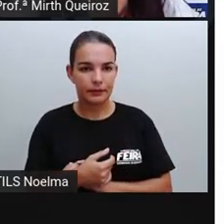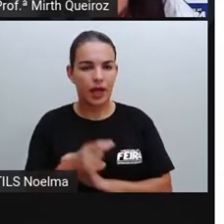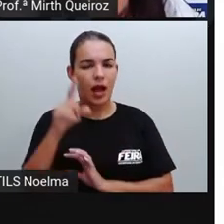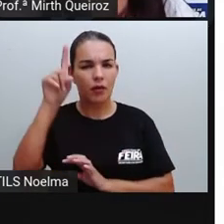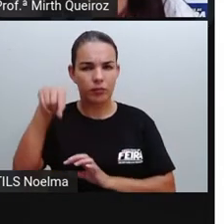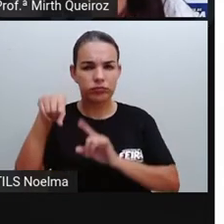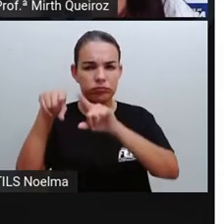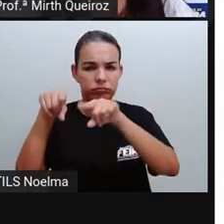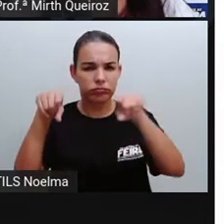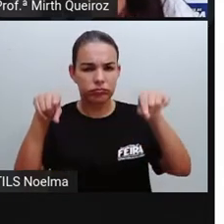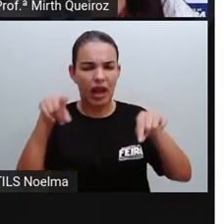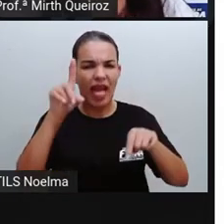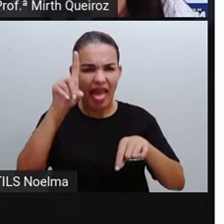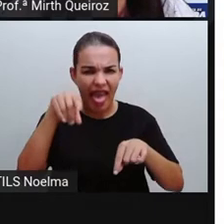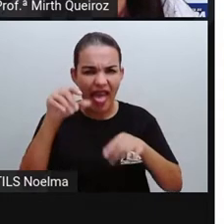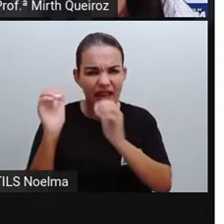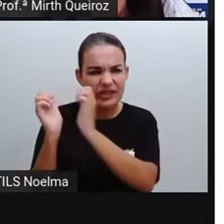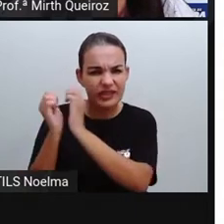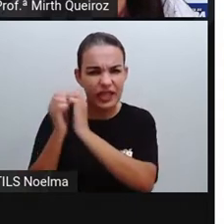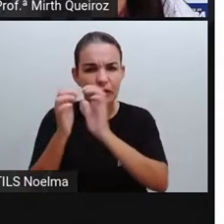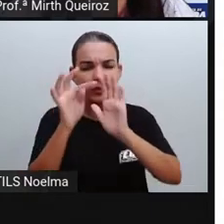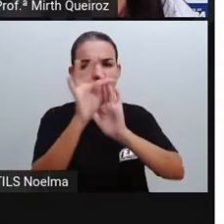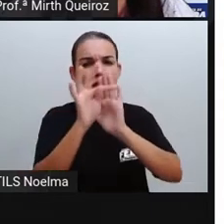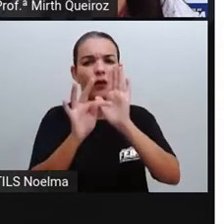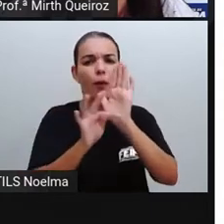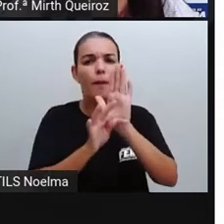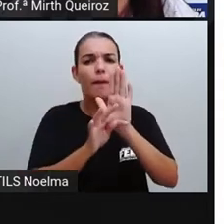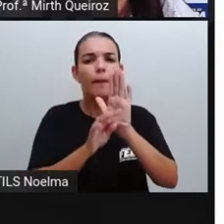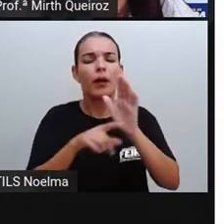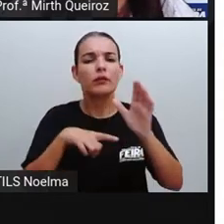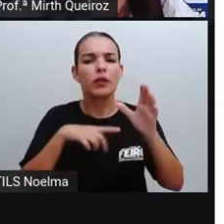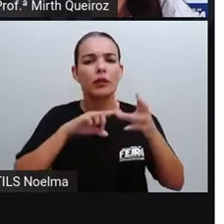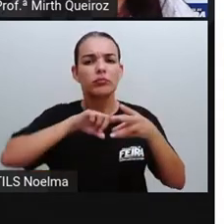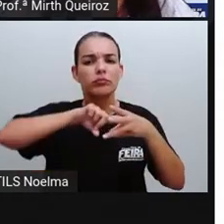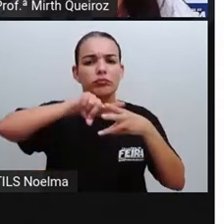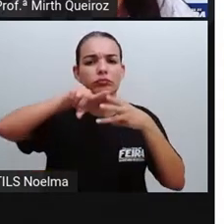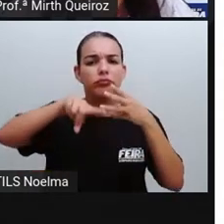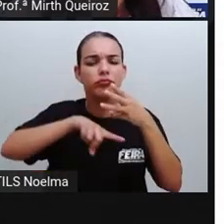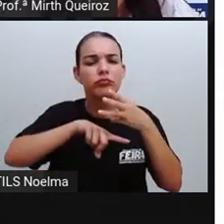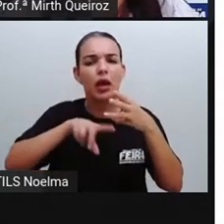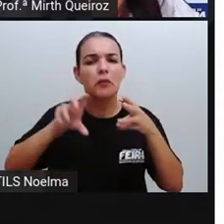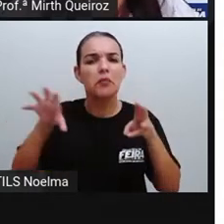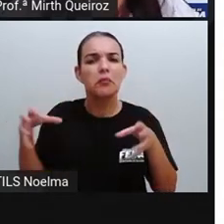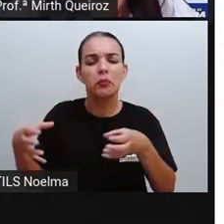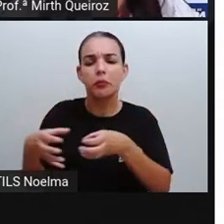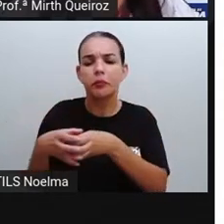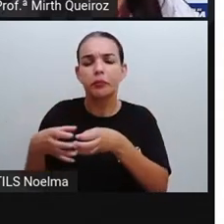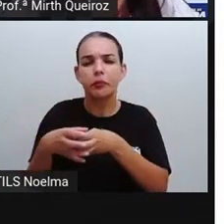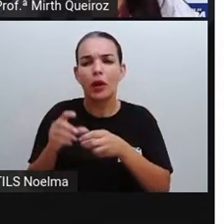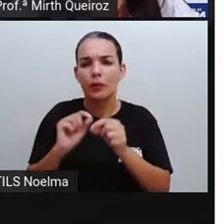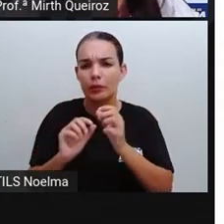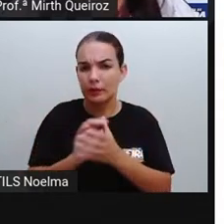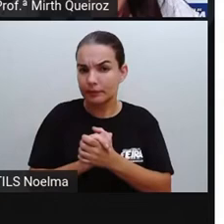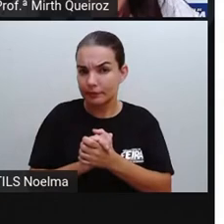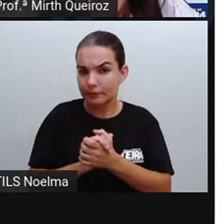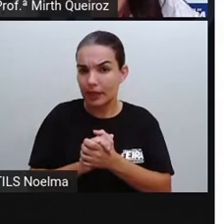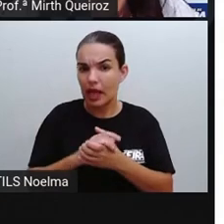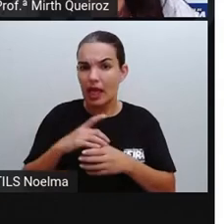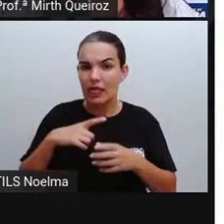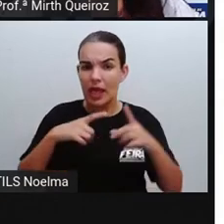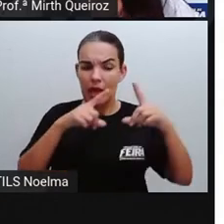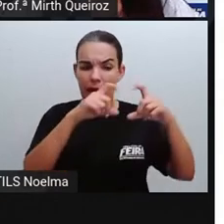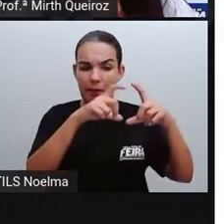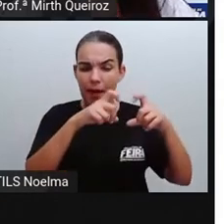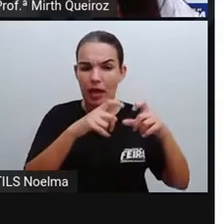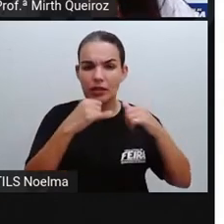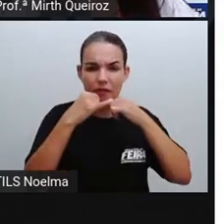O infográfico é um gênero textual que ele é formado pelo quê? Imagens e manchetes? Textos